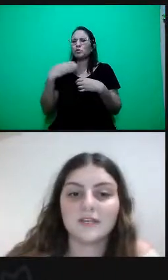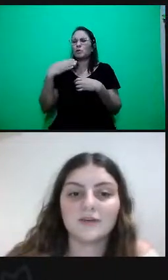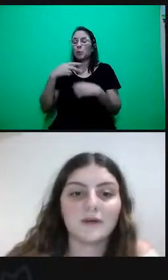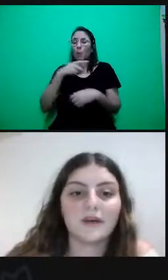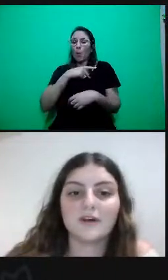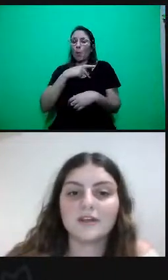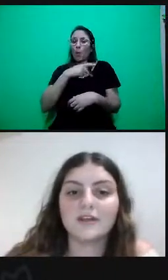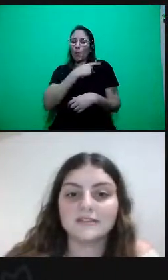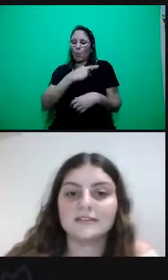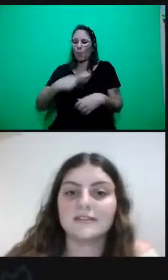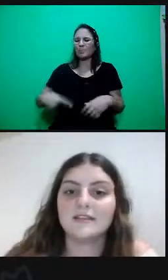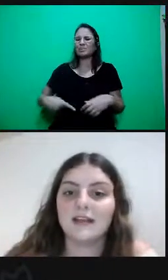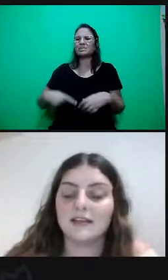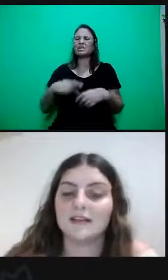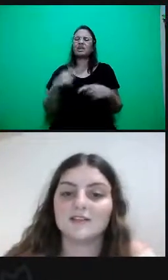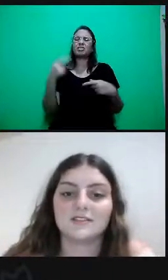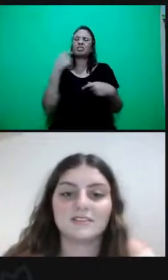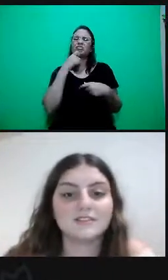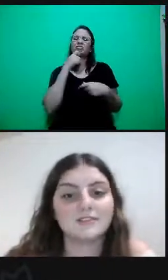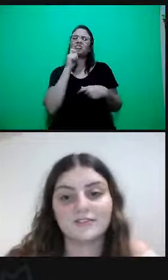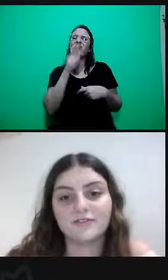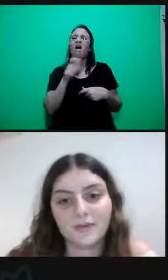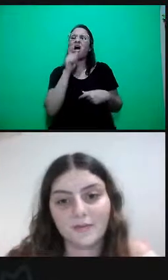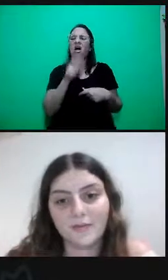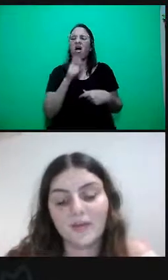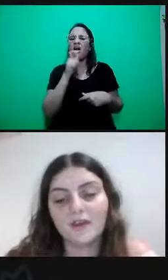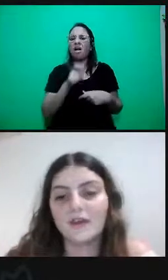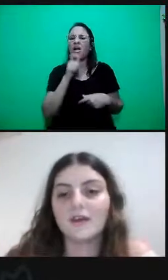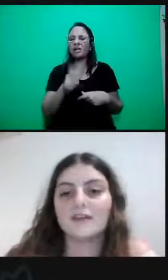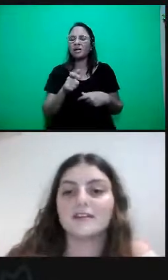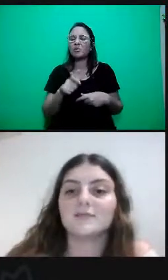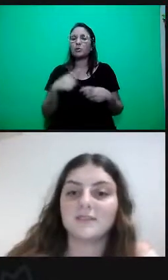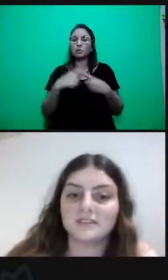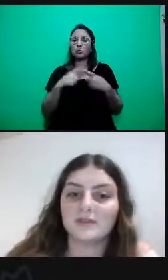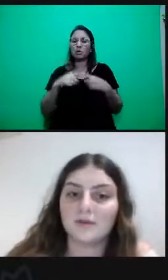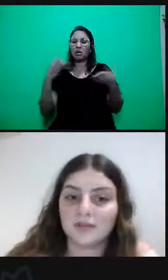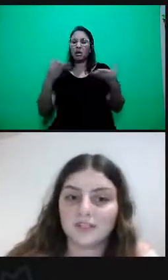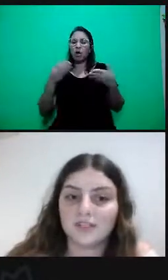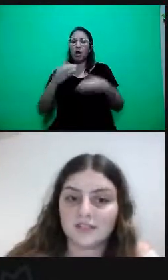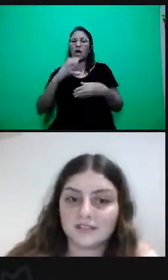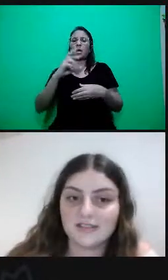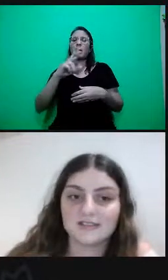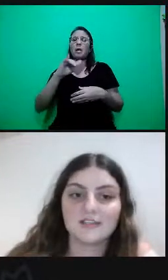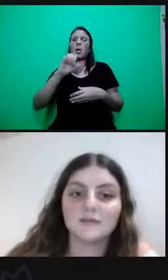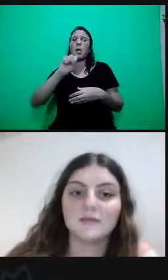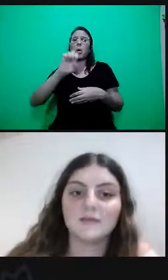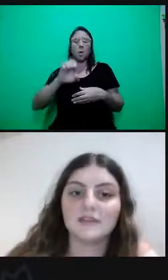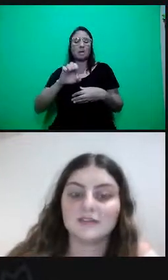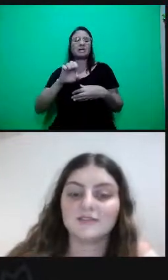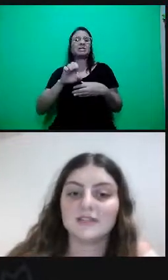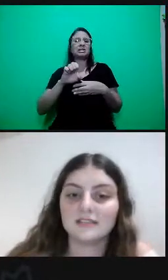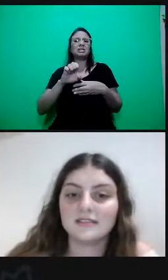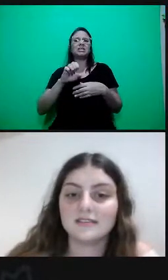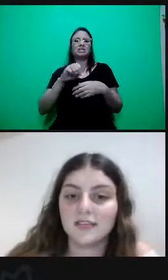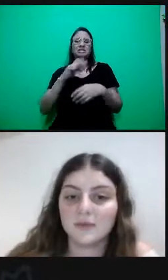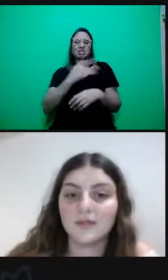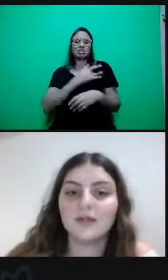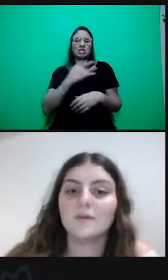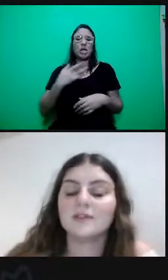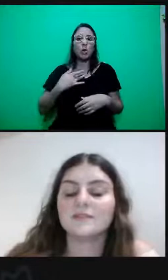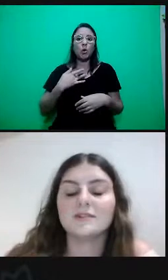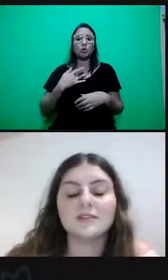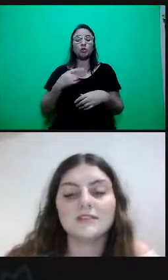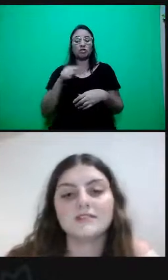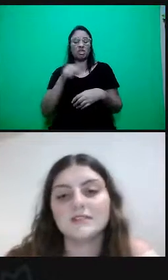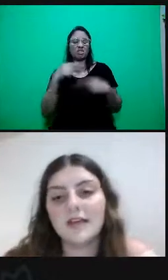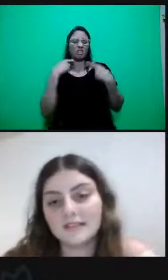enfrentamento à maior crise sanitária que a nossa geração já viveu. Desprezo e deboche experimentados desde sempre